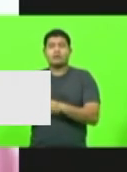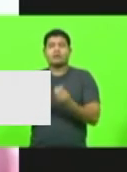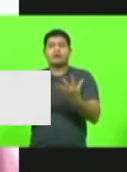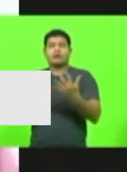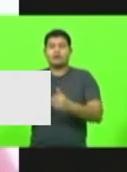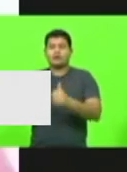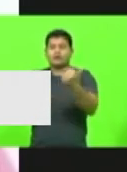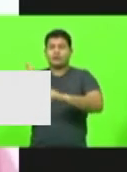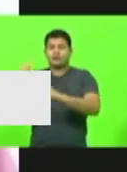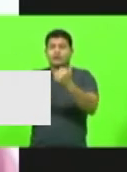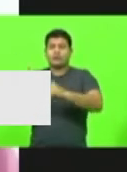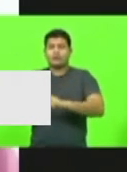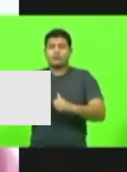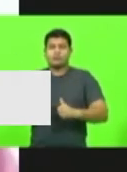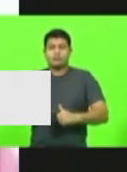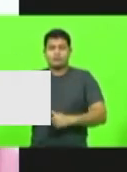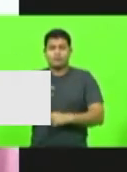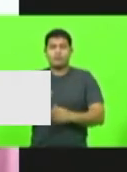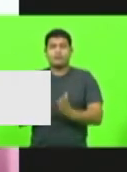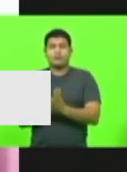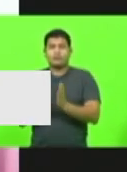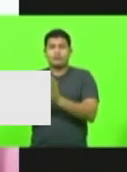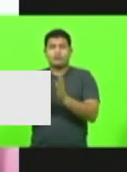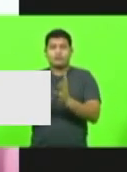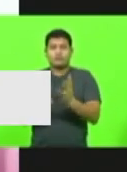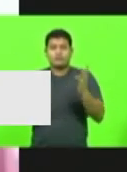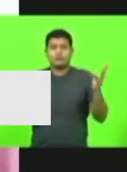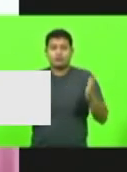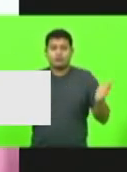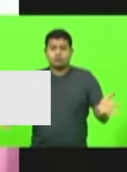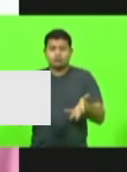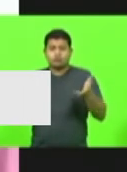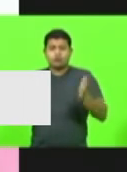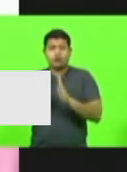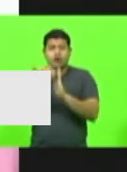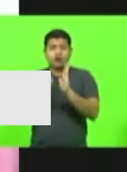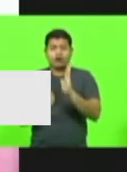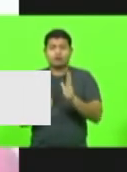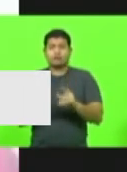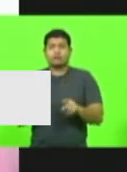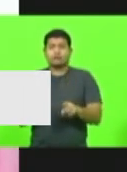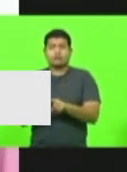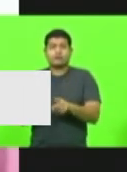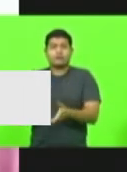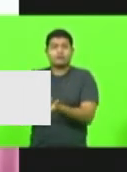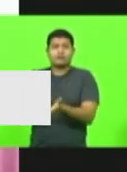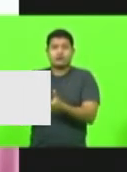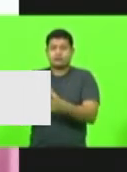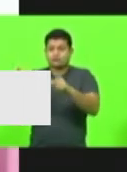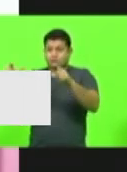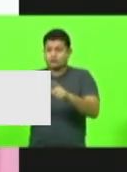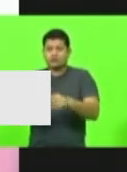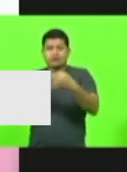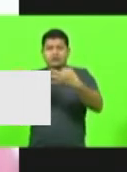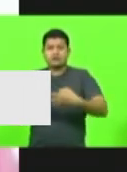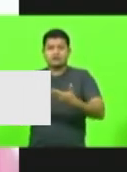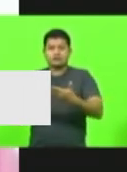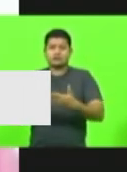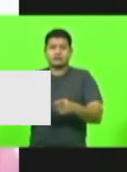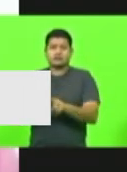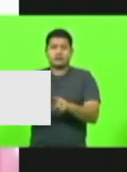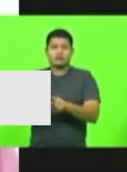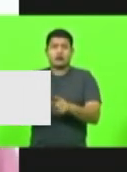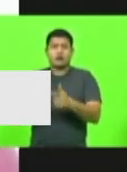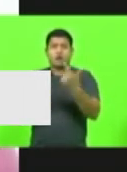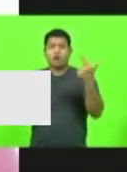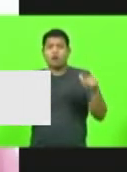avaliação. A gente aumenta a fila dos programas de estimulação, falta de espaço físico e outras questões que as instituições fazem.